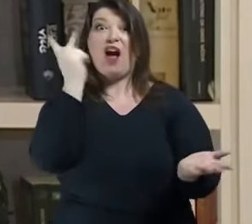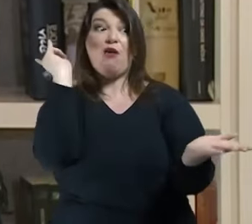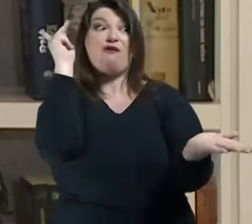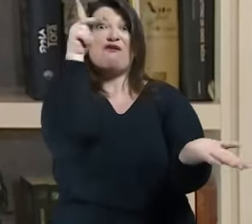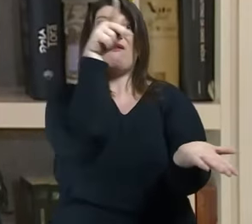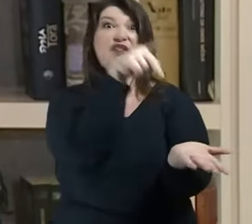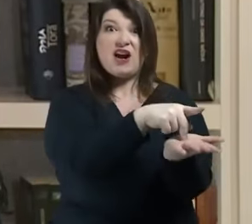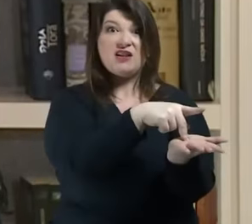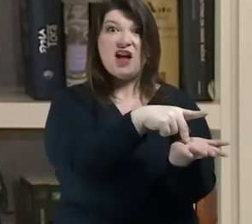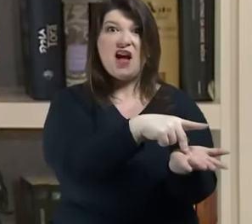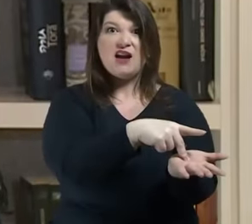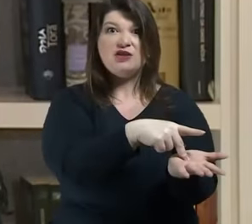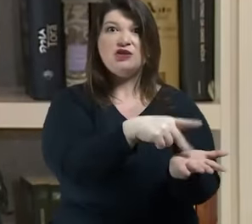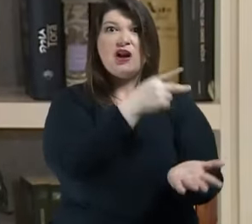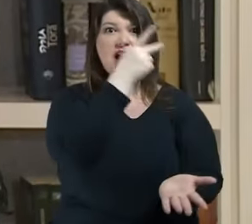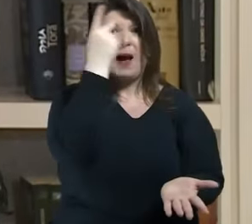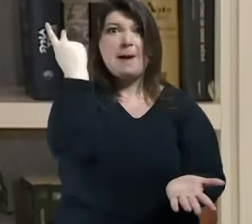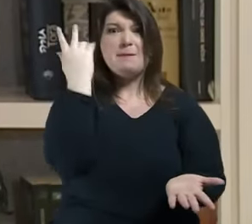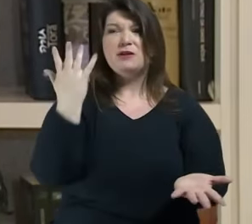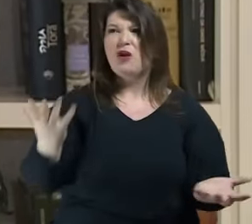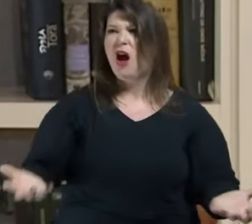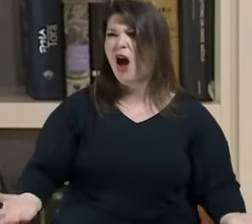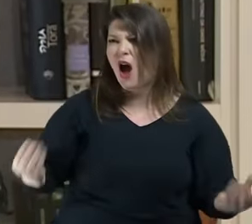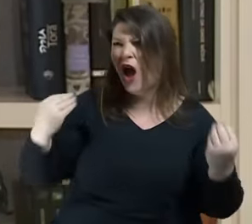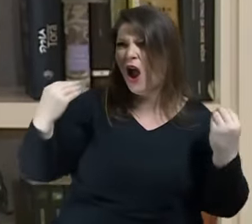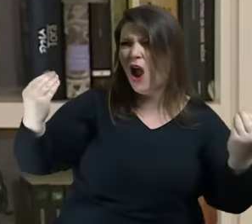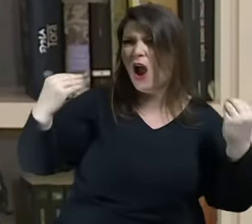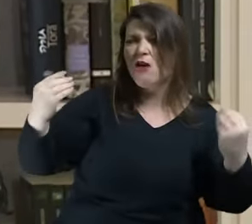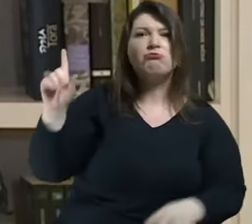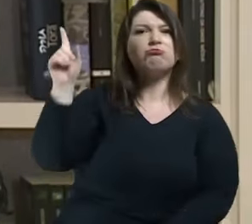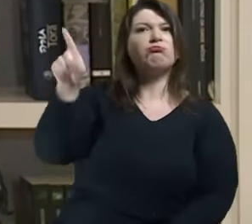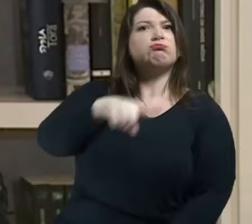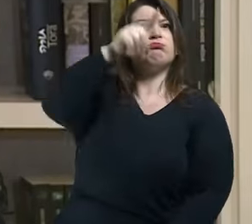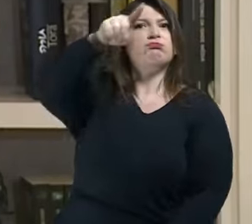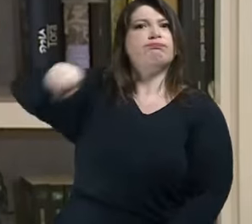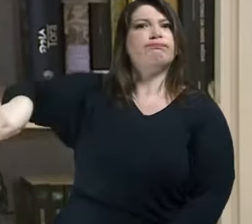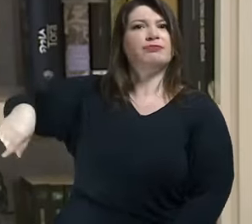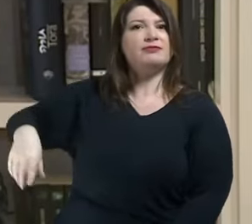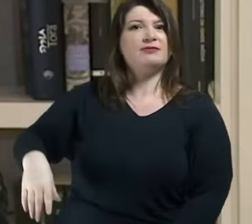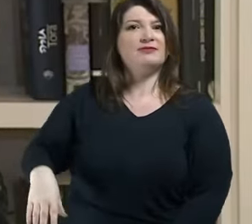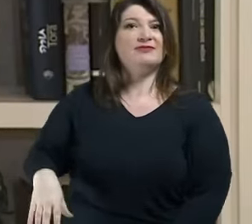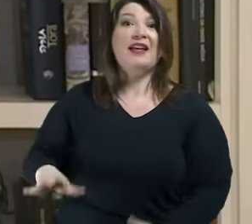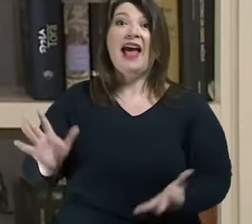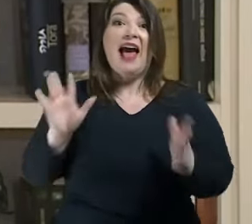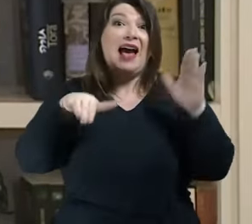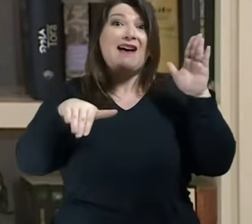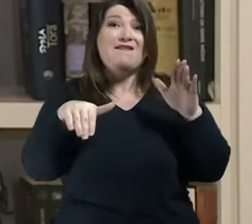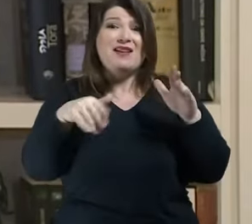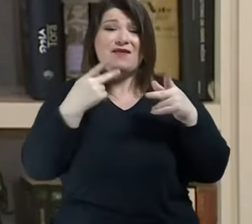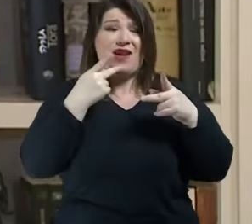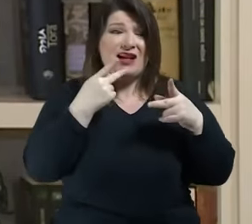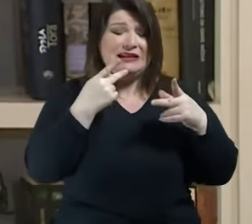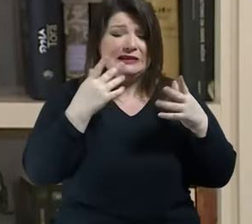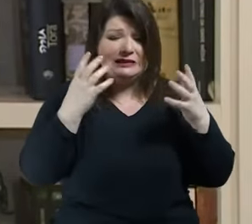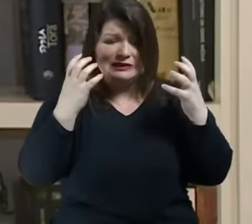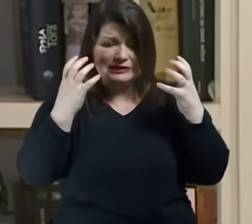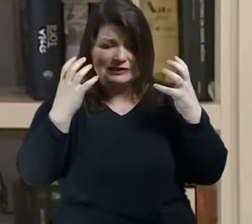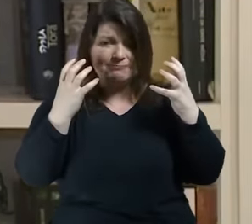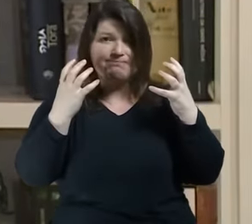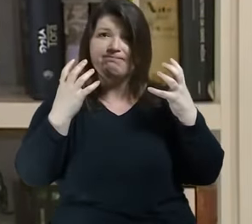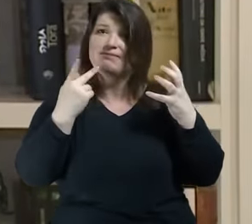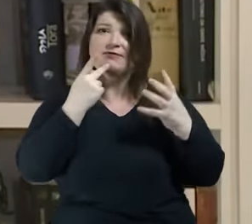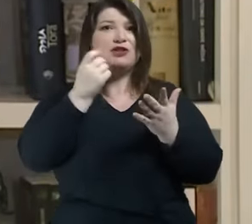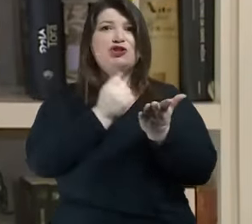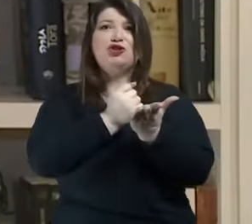escapou da sua boca algo que você escondia nós já tivemos no passado gente que não sabia que estava sendo gravada